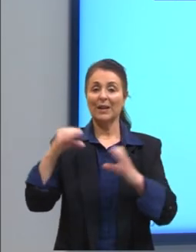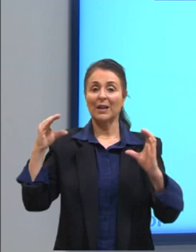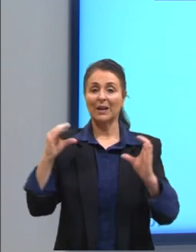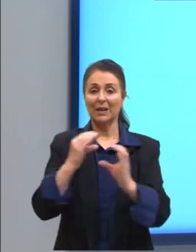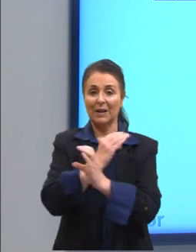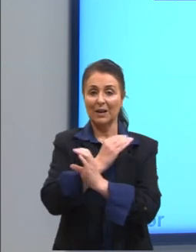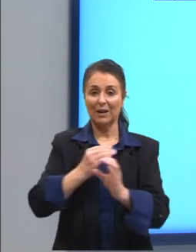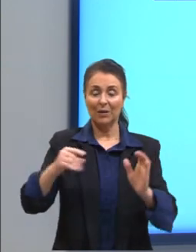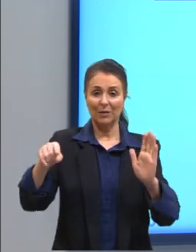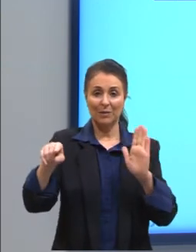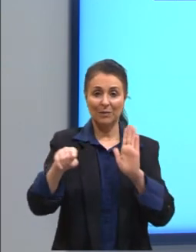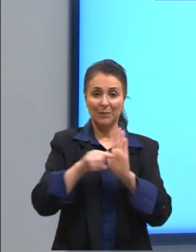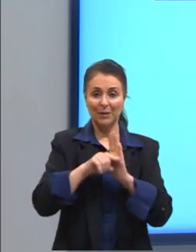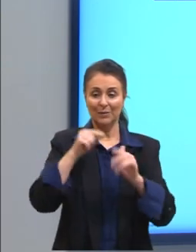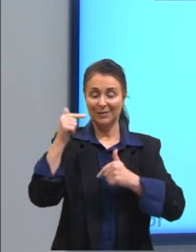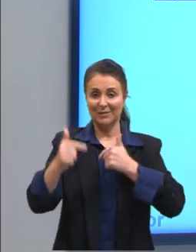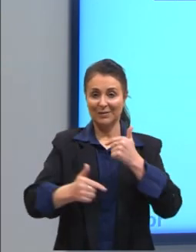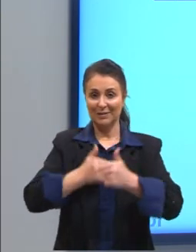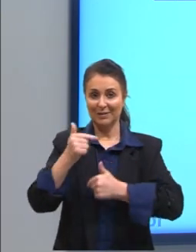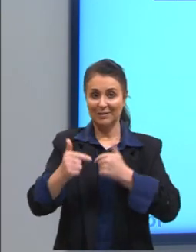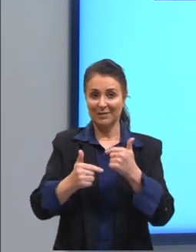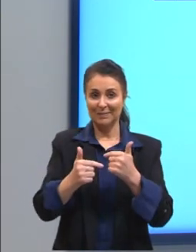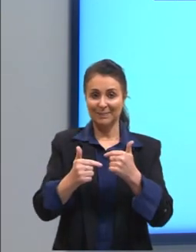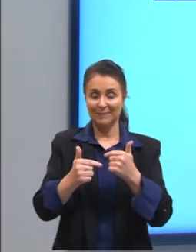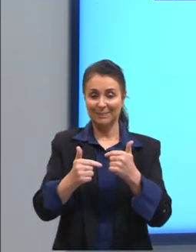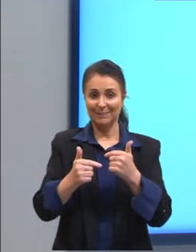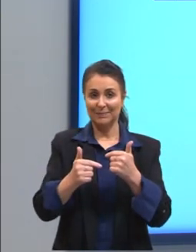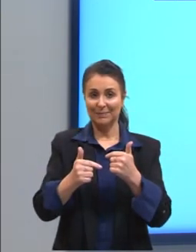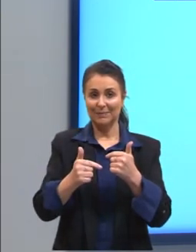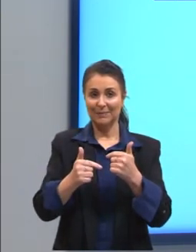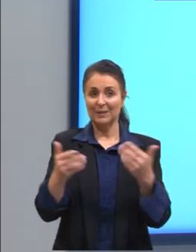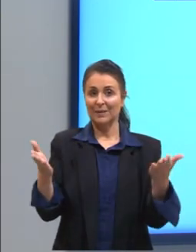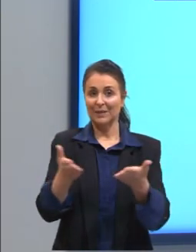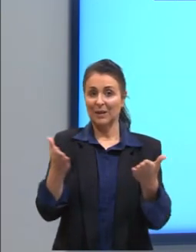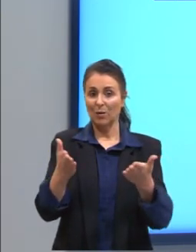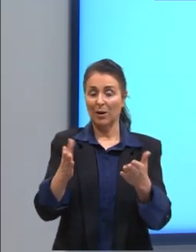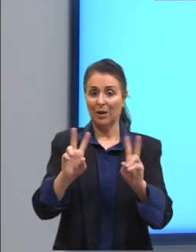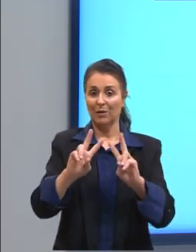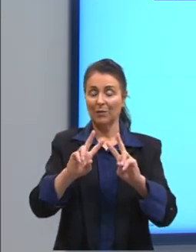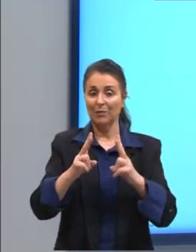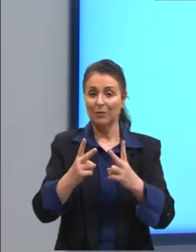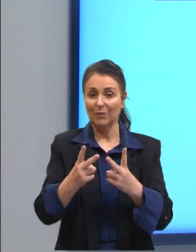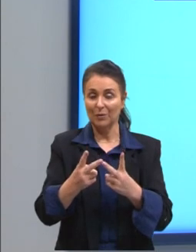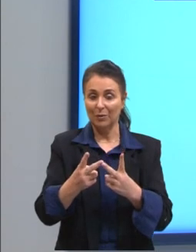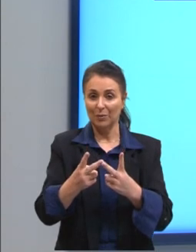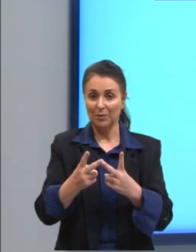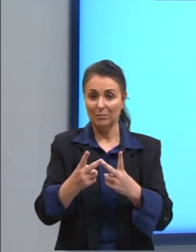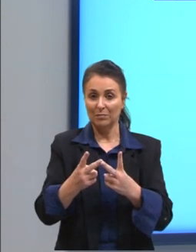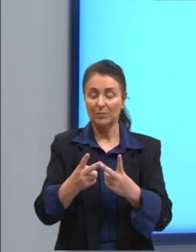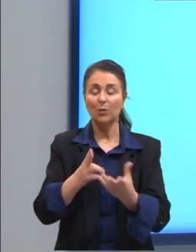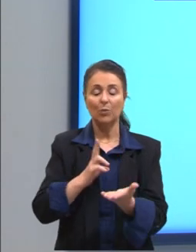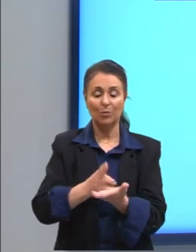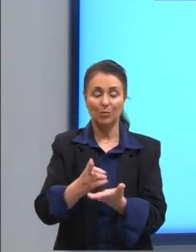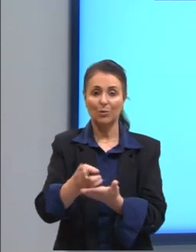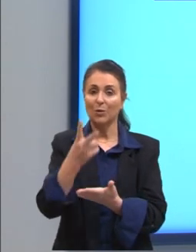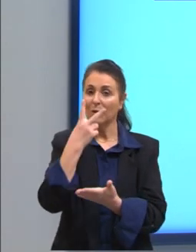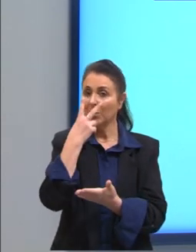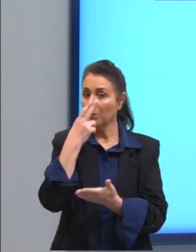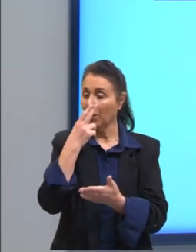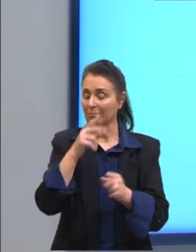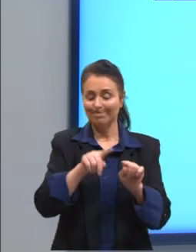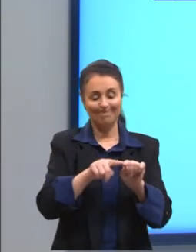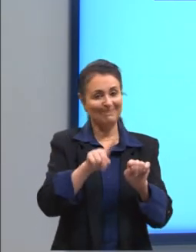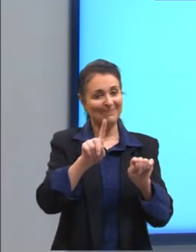menos, coloca direto o trabalho aqui. O que acontece aqui no volume, gente? O volume fica igual, ele não varia.